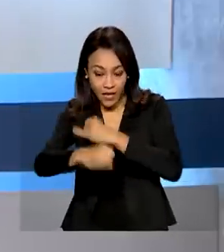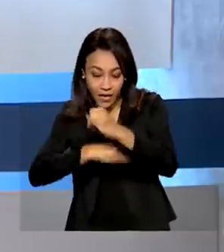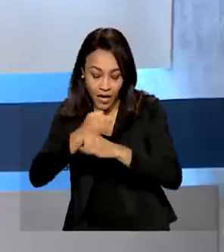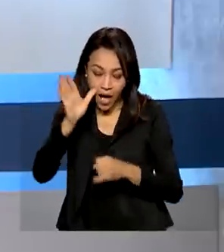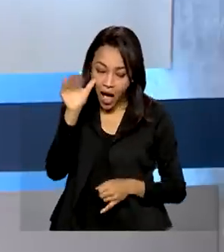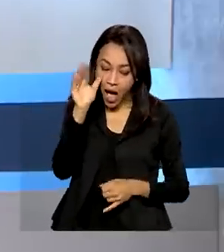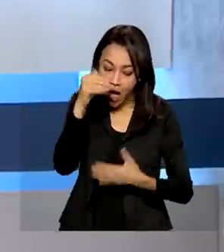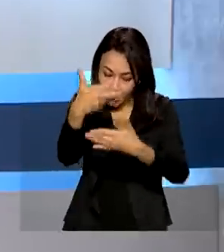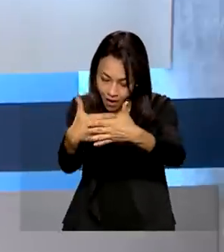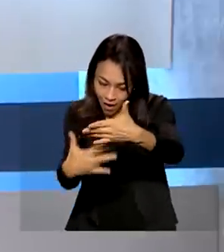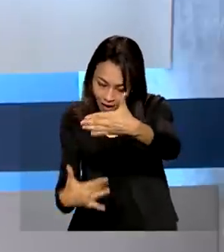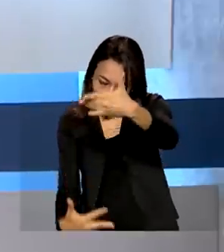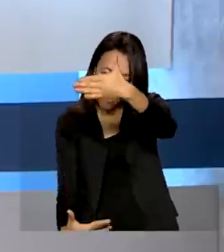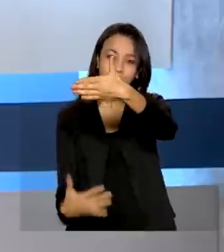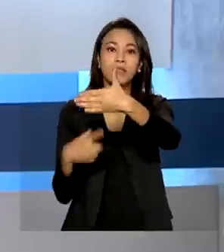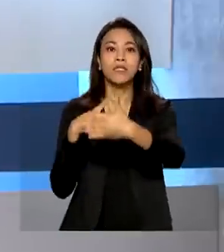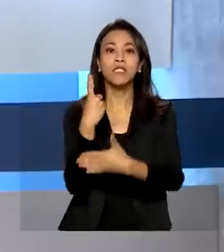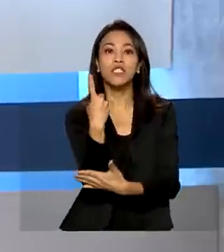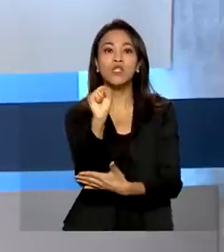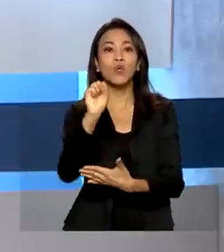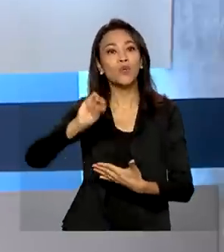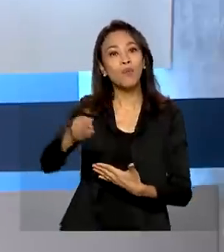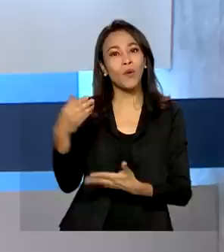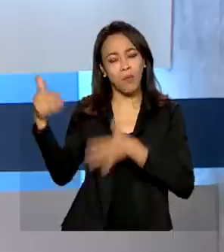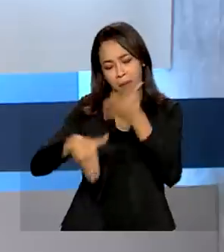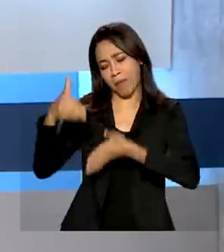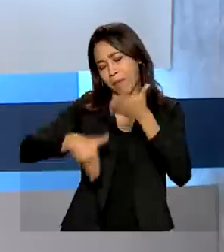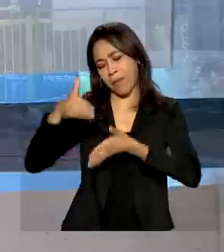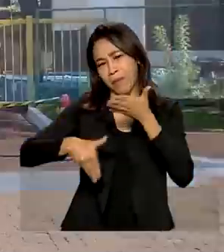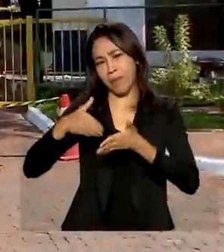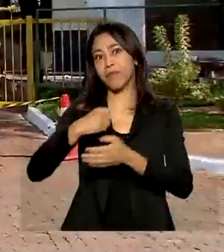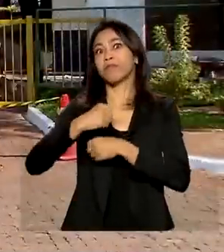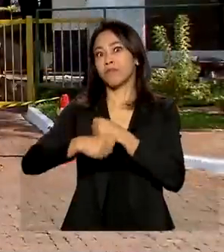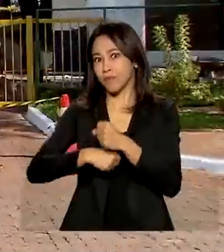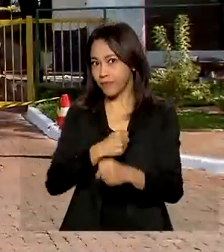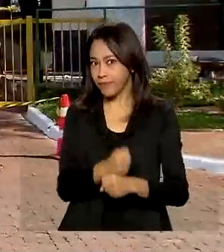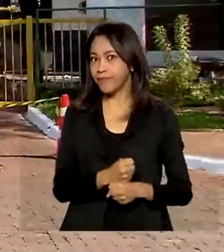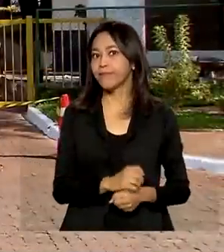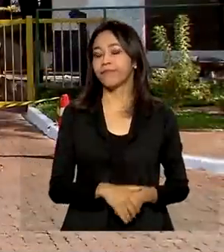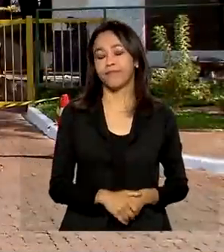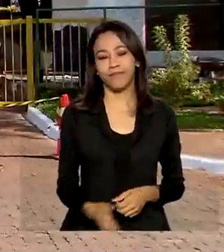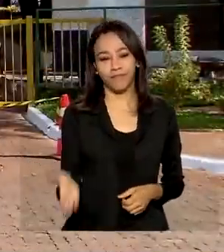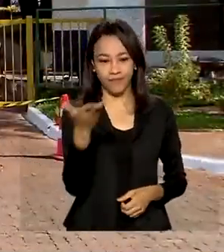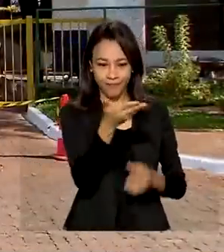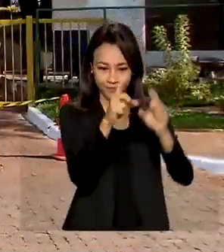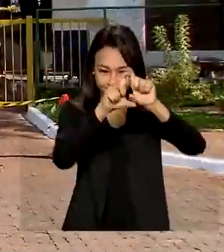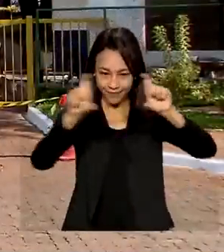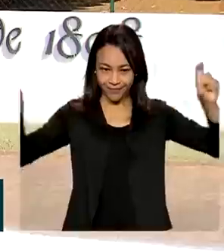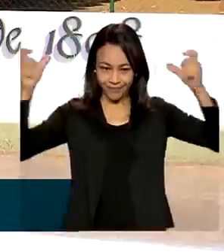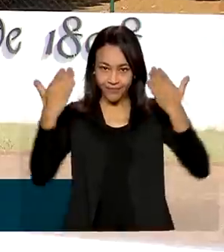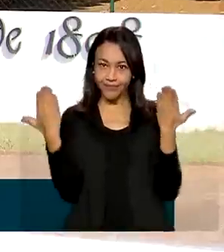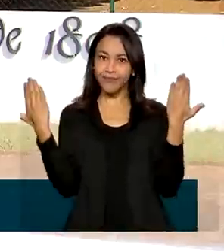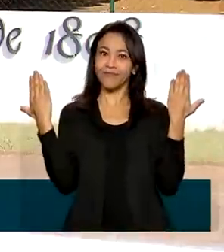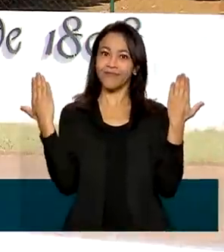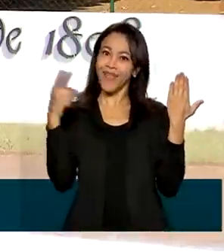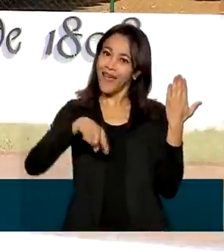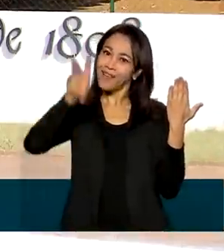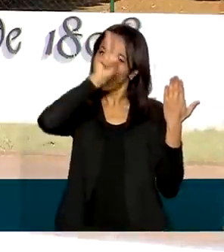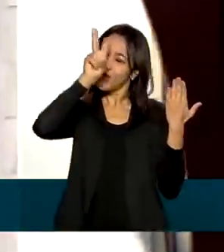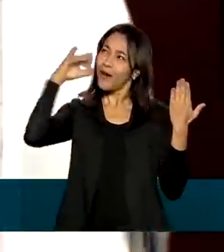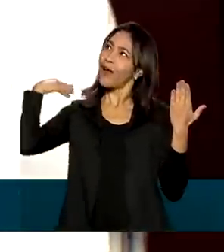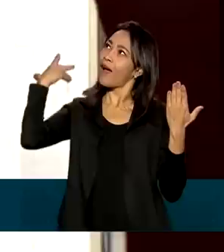Diário Oficial da União recebe 18 milhões de acessos por ano. A imprensa nacional acompanha a história